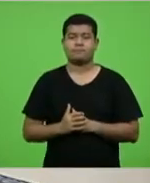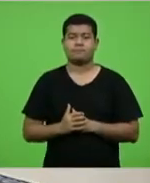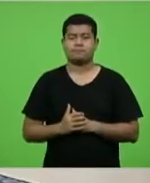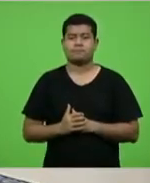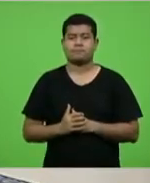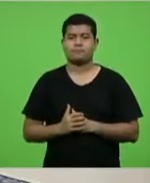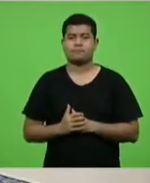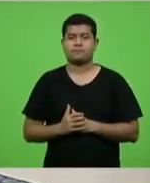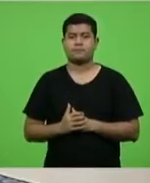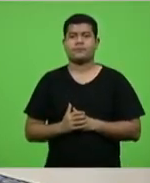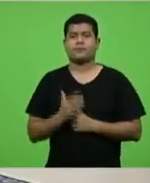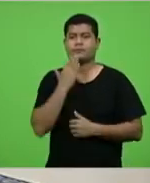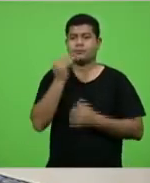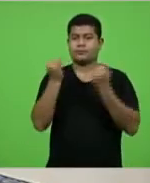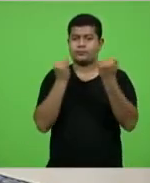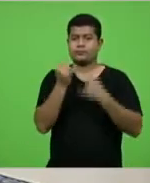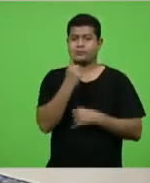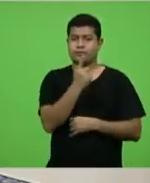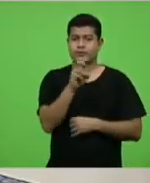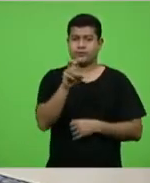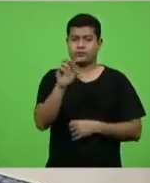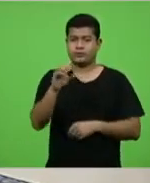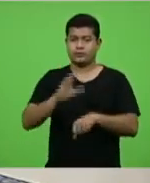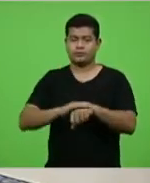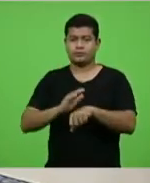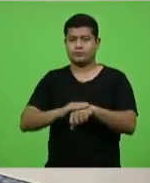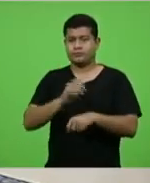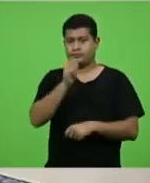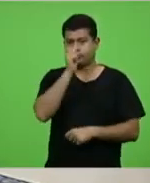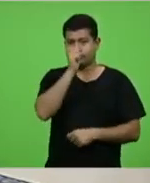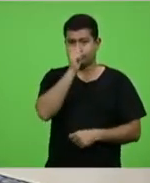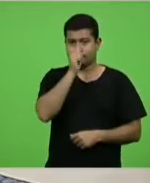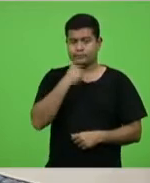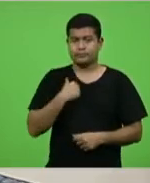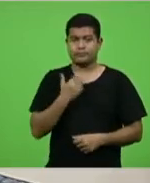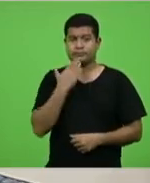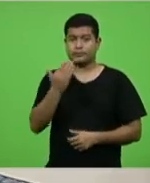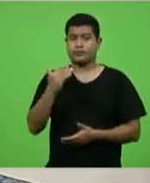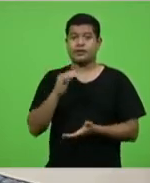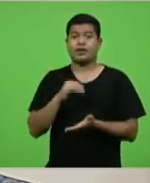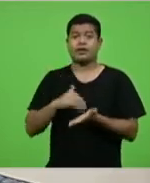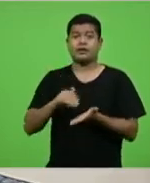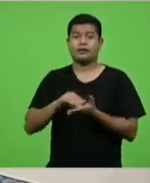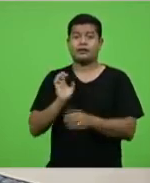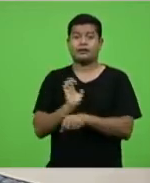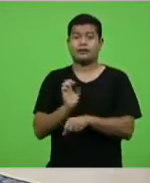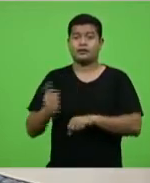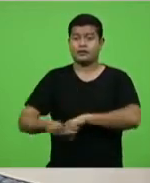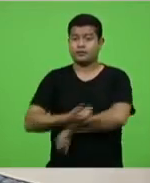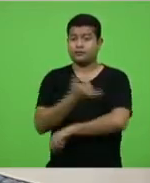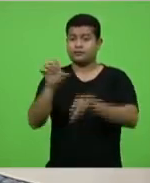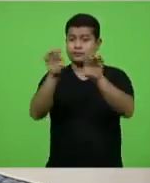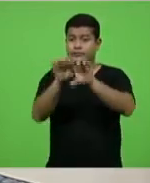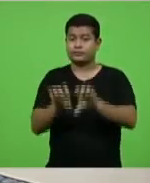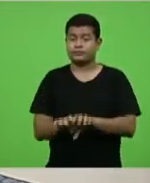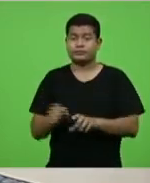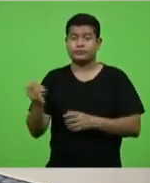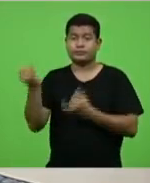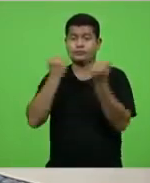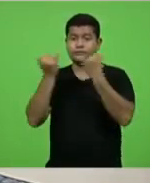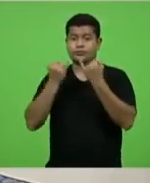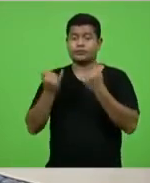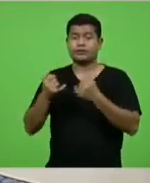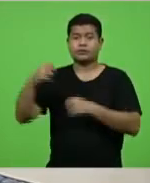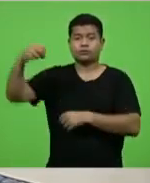Pedido de informação número 150. deputado João Amin, solicitando ao secretário de Estado da Infraestrutura informações acerca da